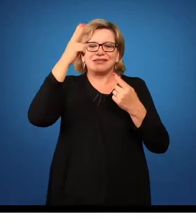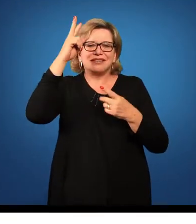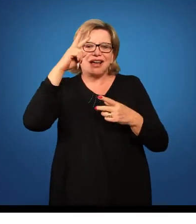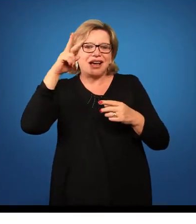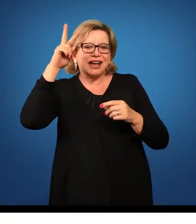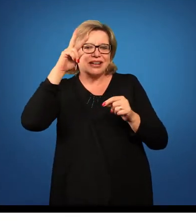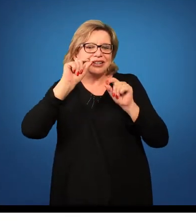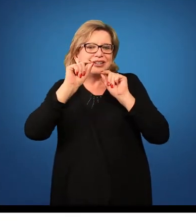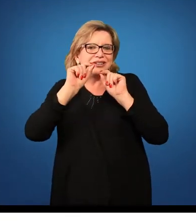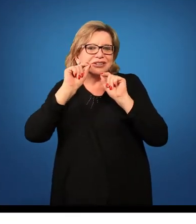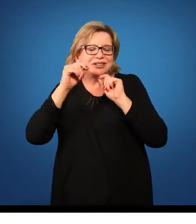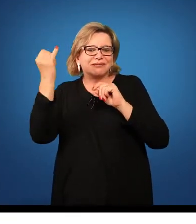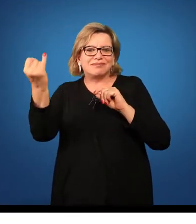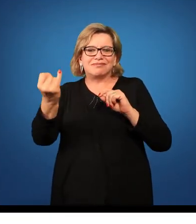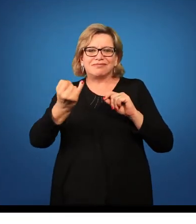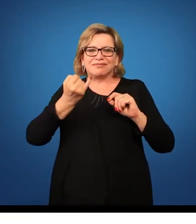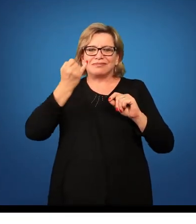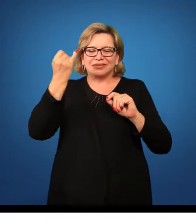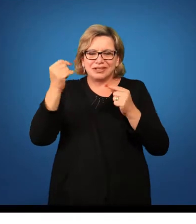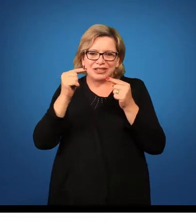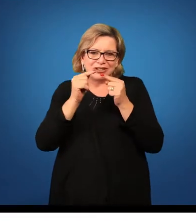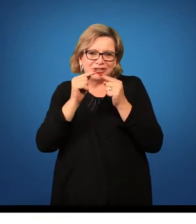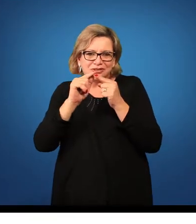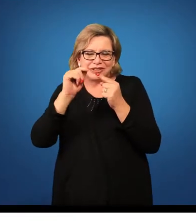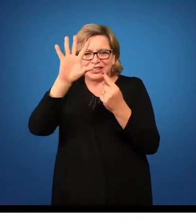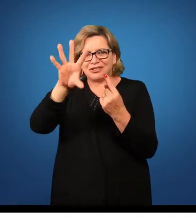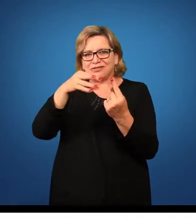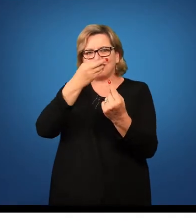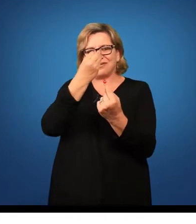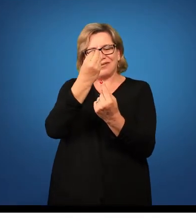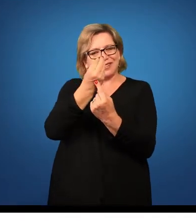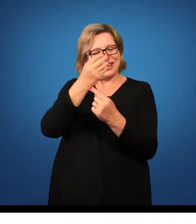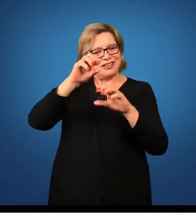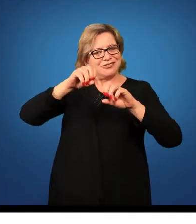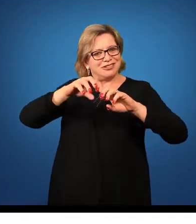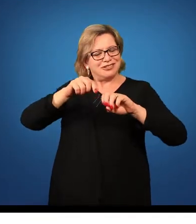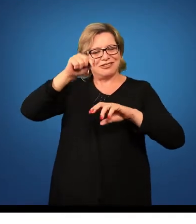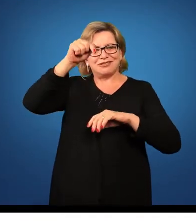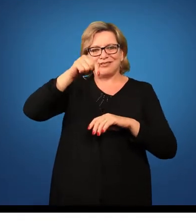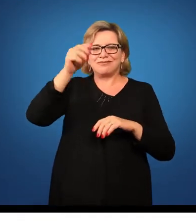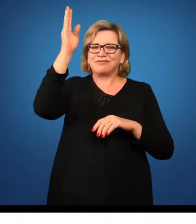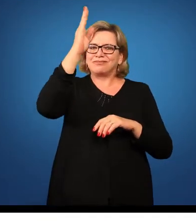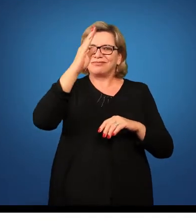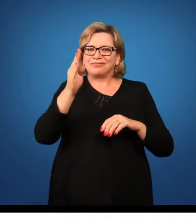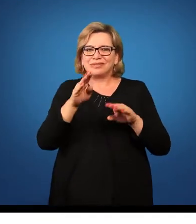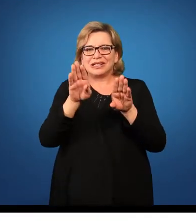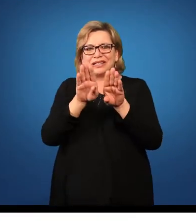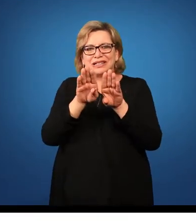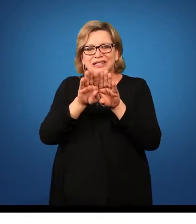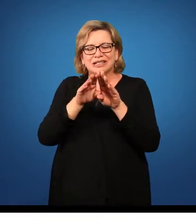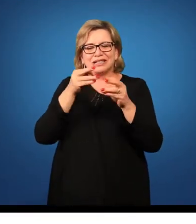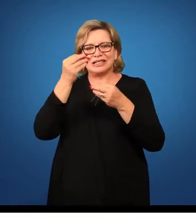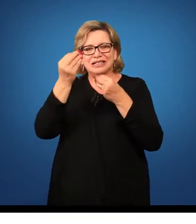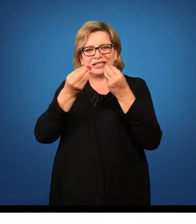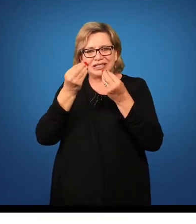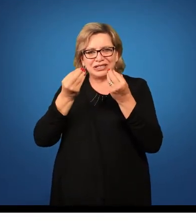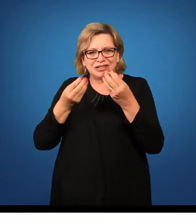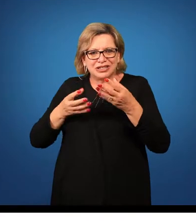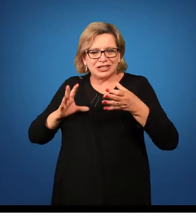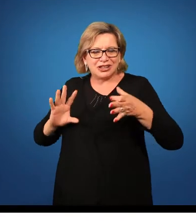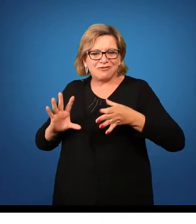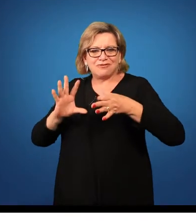questões relacionadas à arte no contexto da educação brasileira e principalmente na questão da